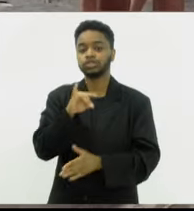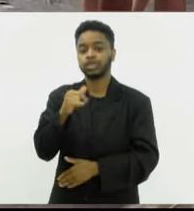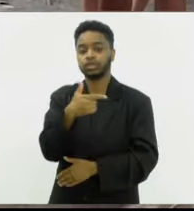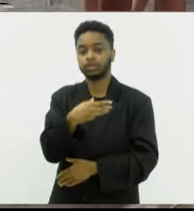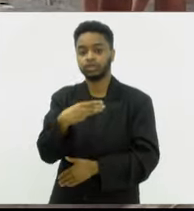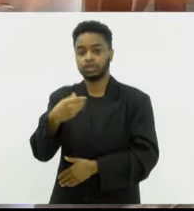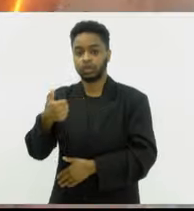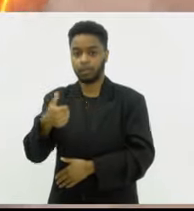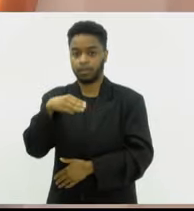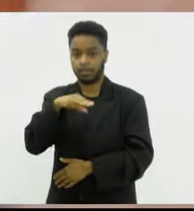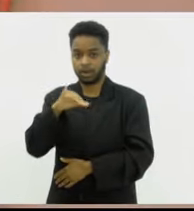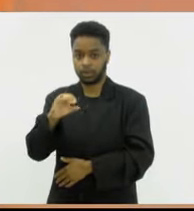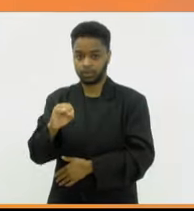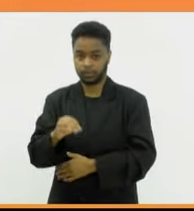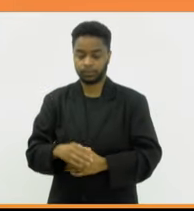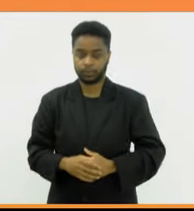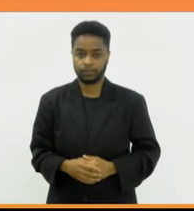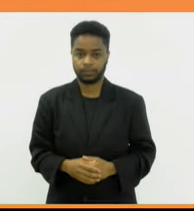de maio.